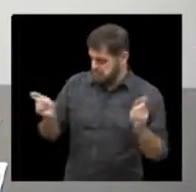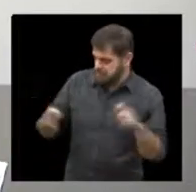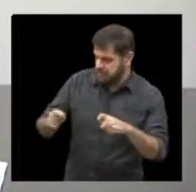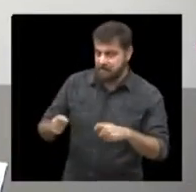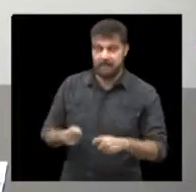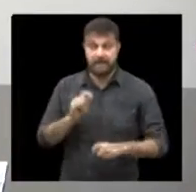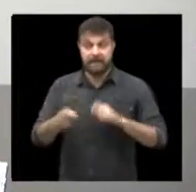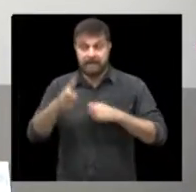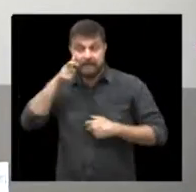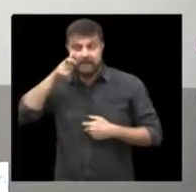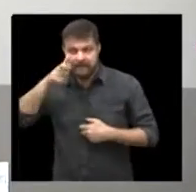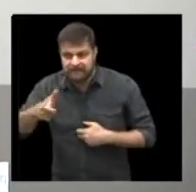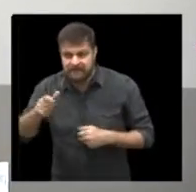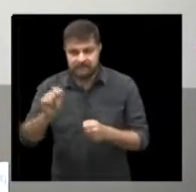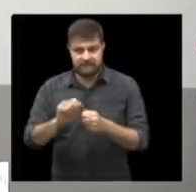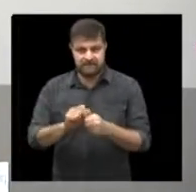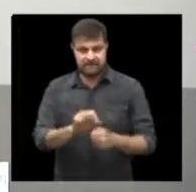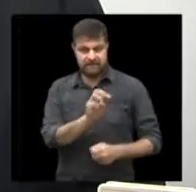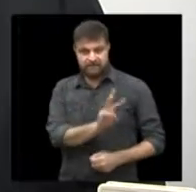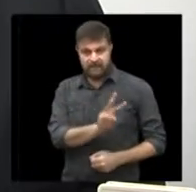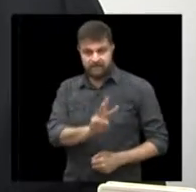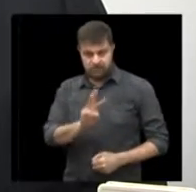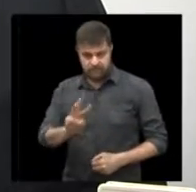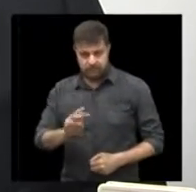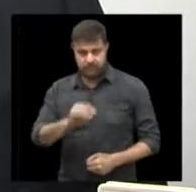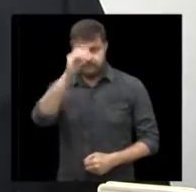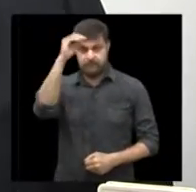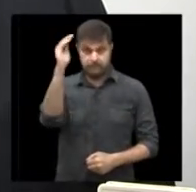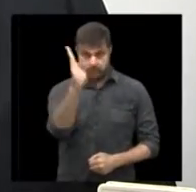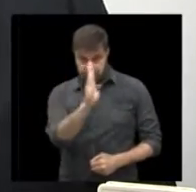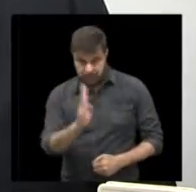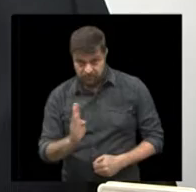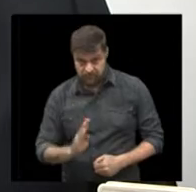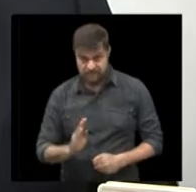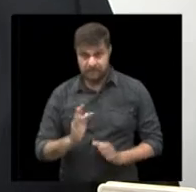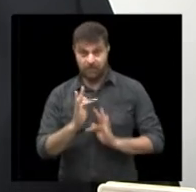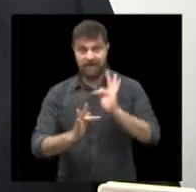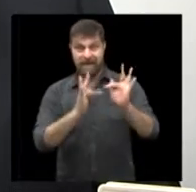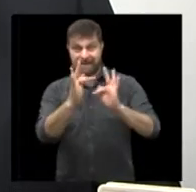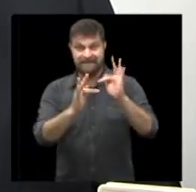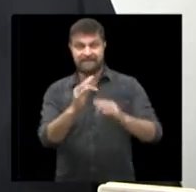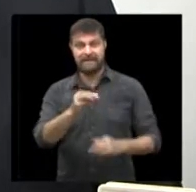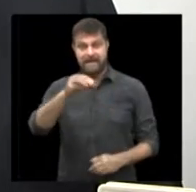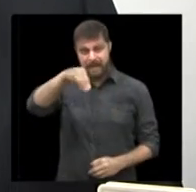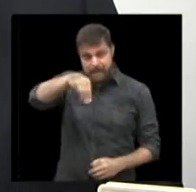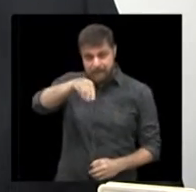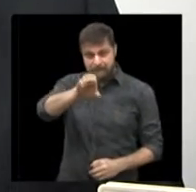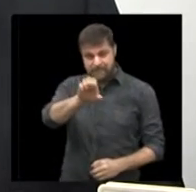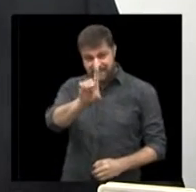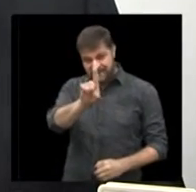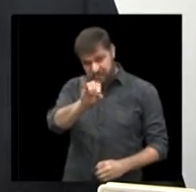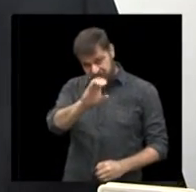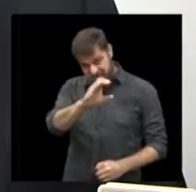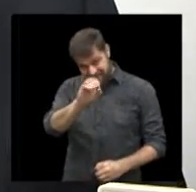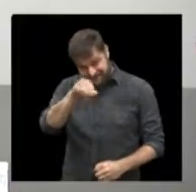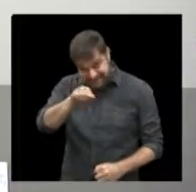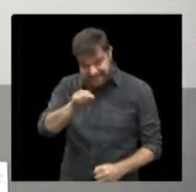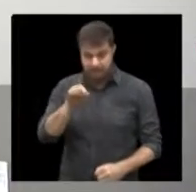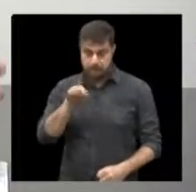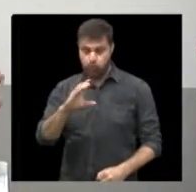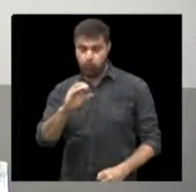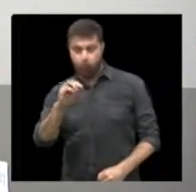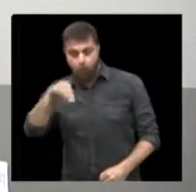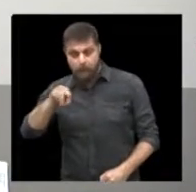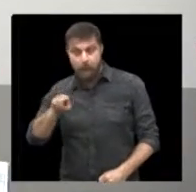interessado é só entrar no site no site brasiltelemedicina brasiltelemedicina.com.br tá certo